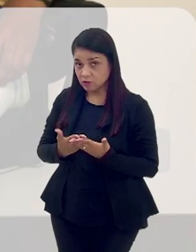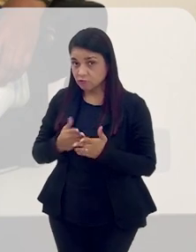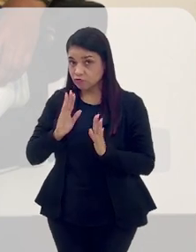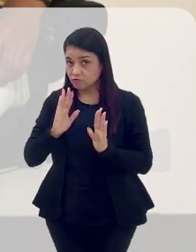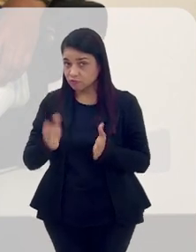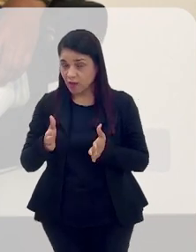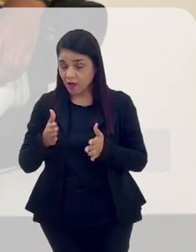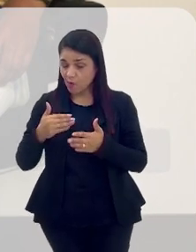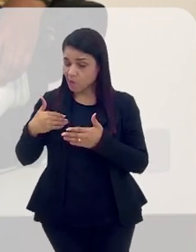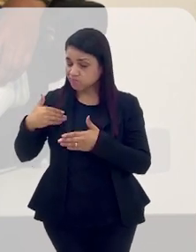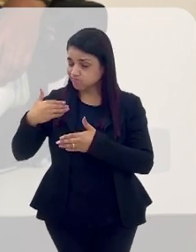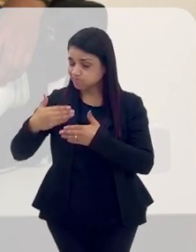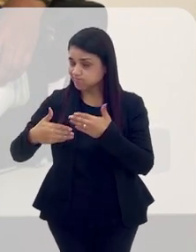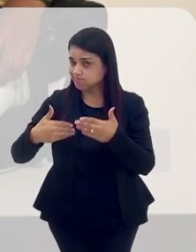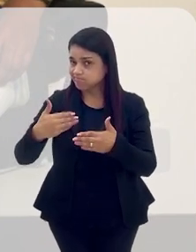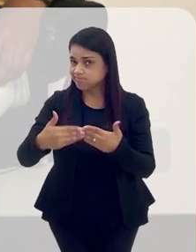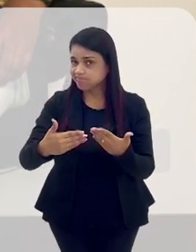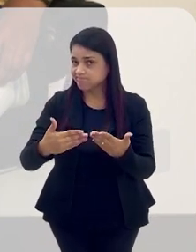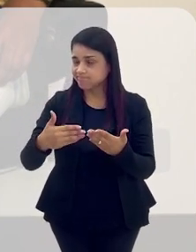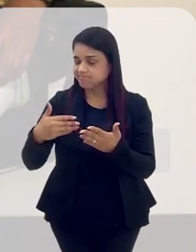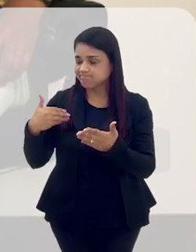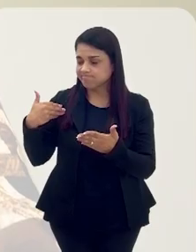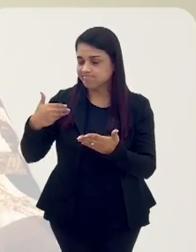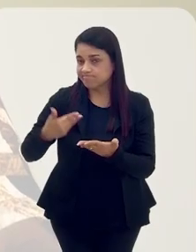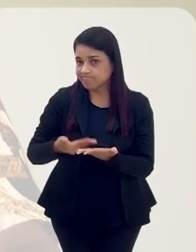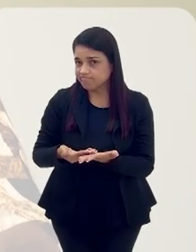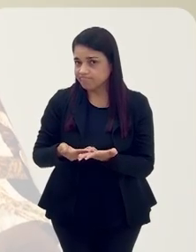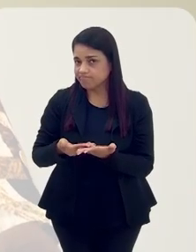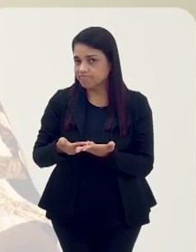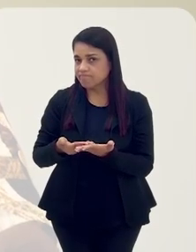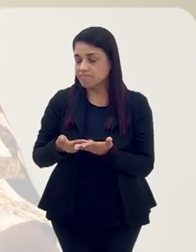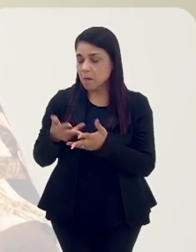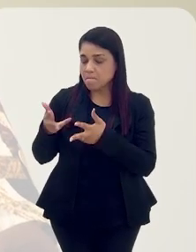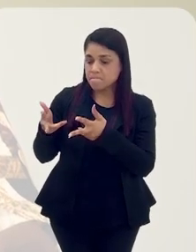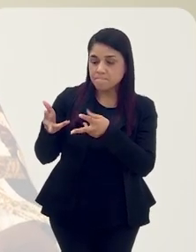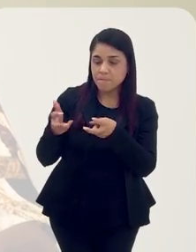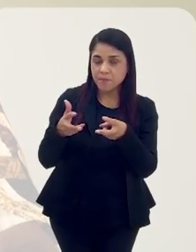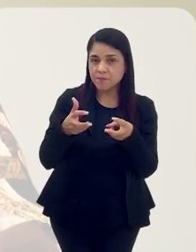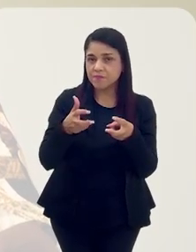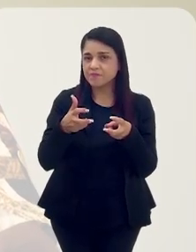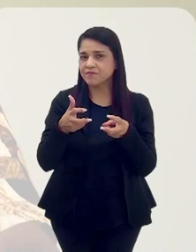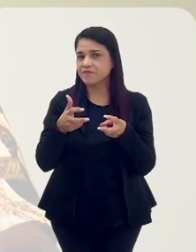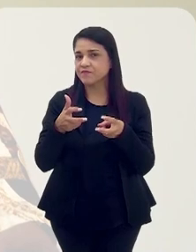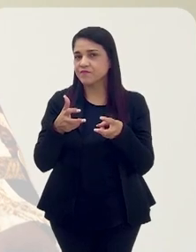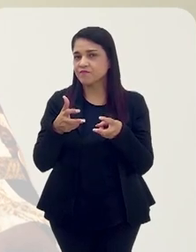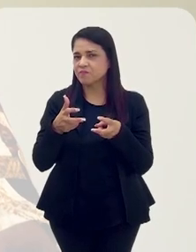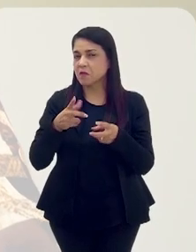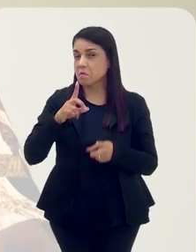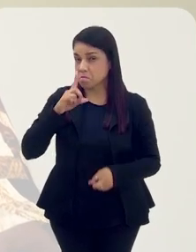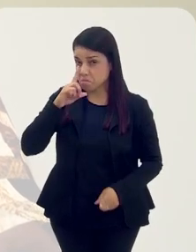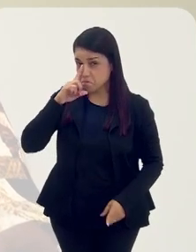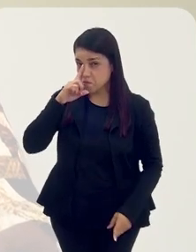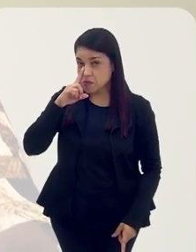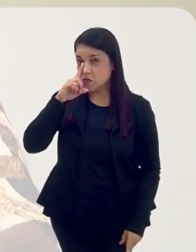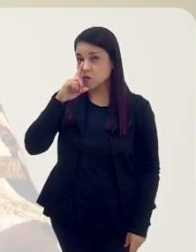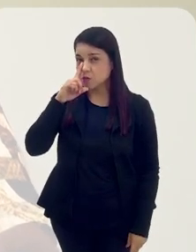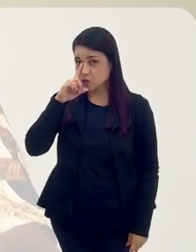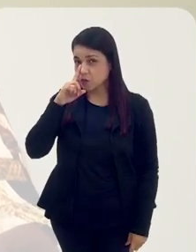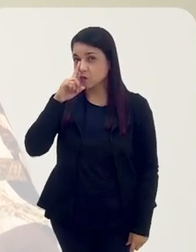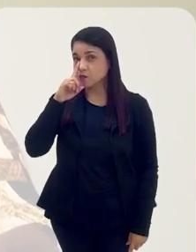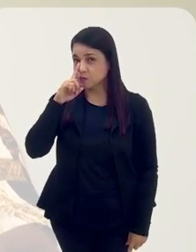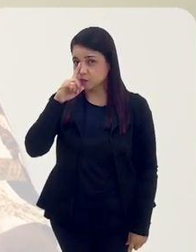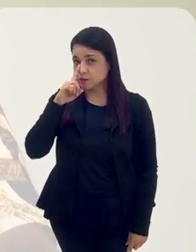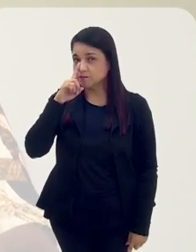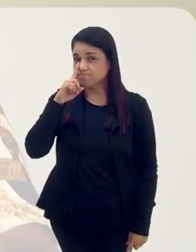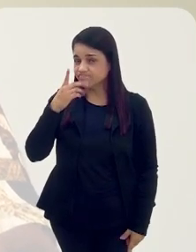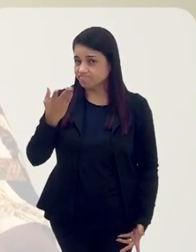tempo, nós estamos assistindo um processo que é, como eu sempre coloco, perigoso